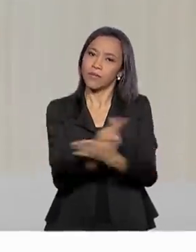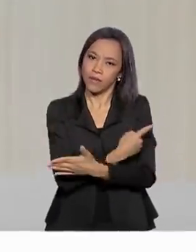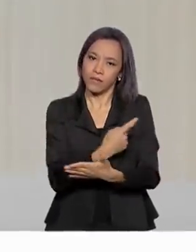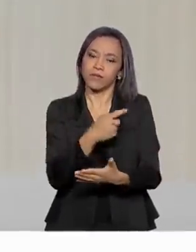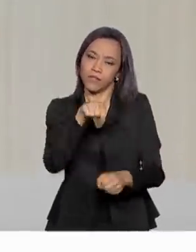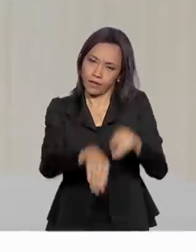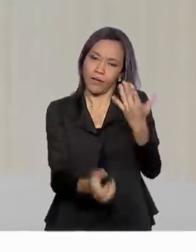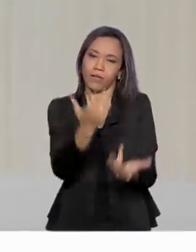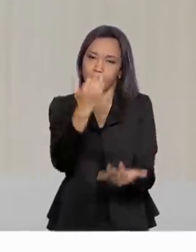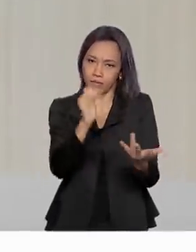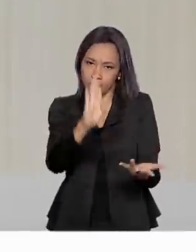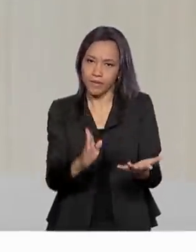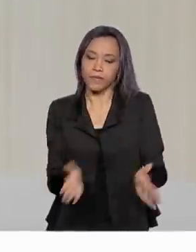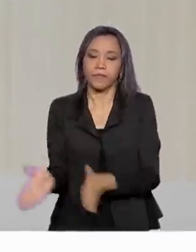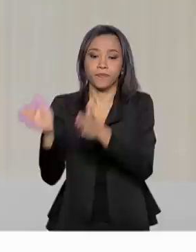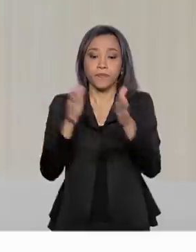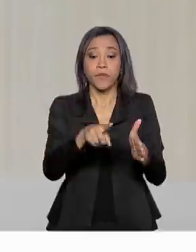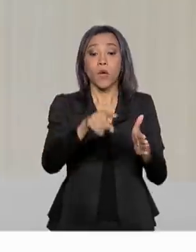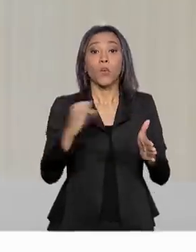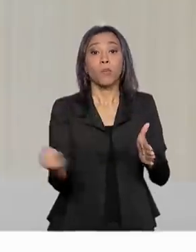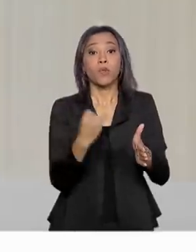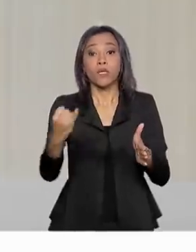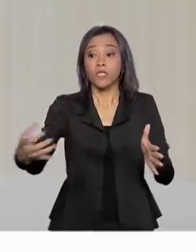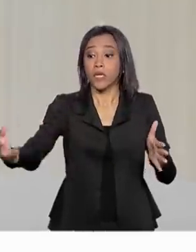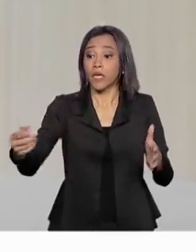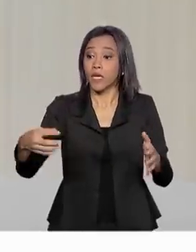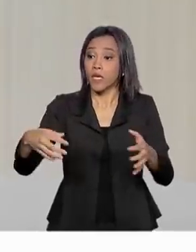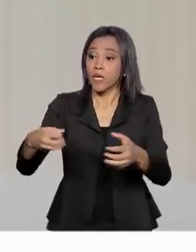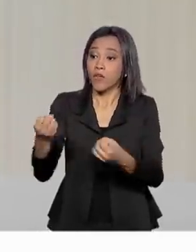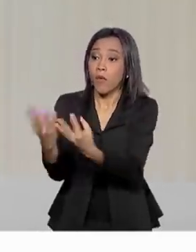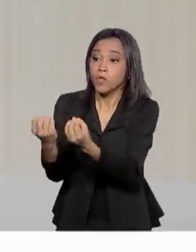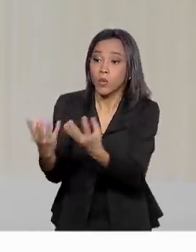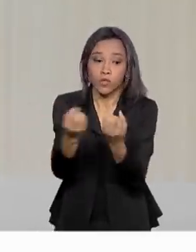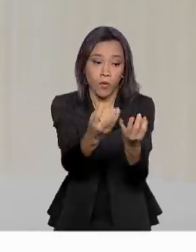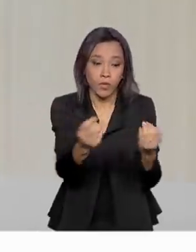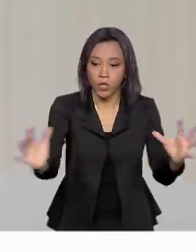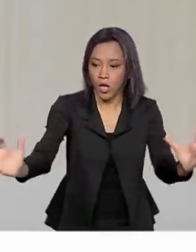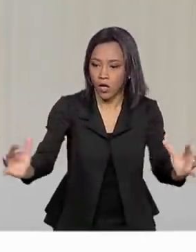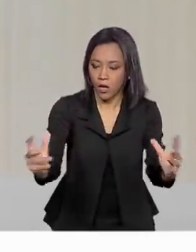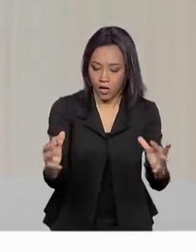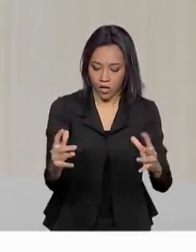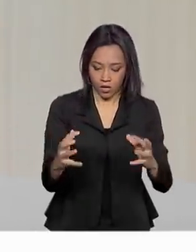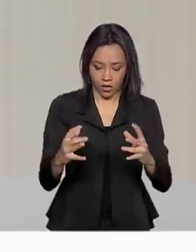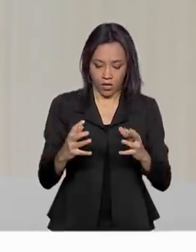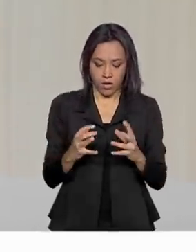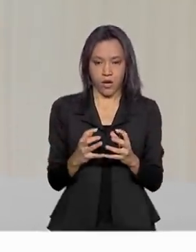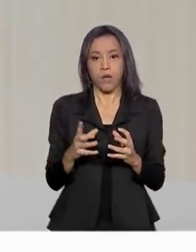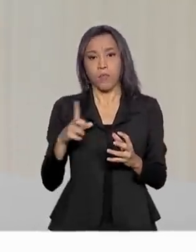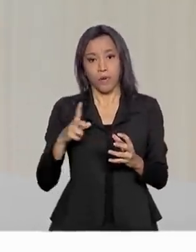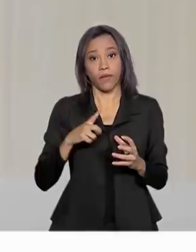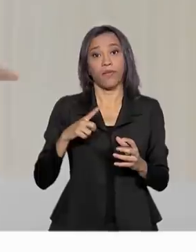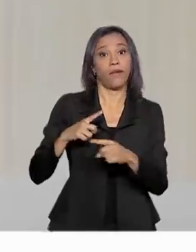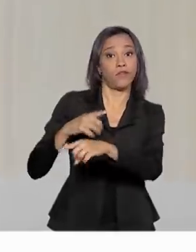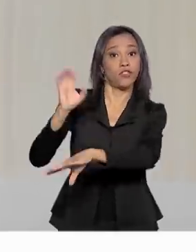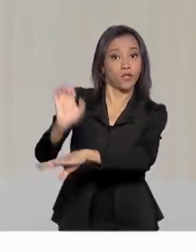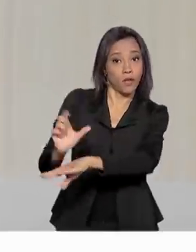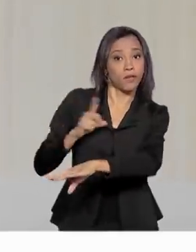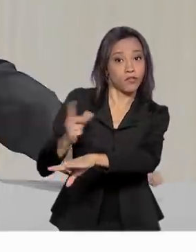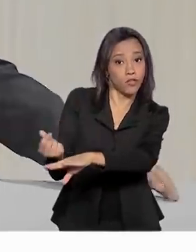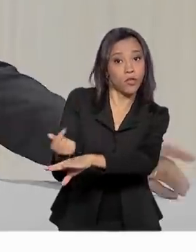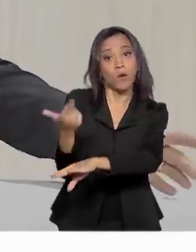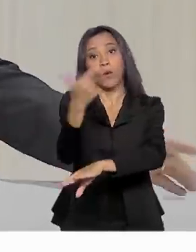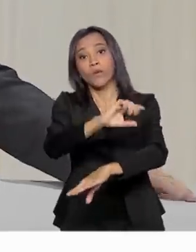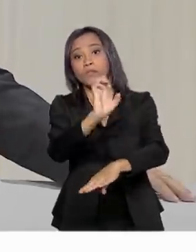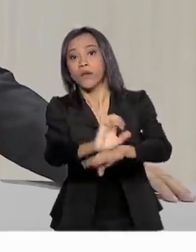é integrar esse monitoramento de modo que todo mundo esteja falando a mesma coisa. Porque tem Estado que tem recurso para comprar, tem Estado que não